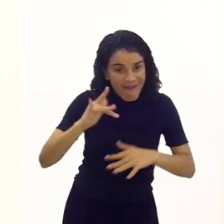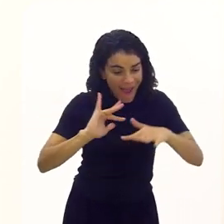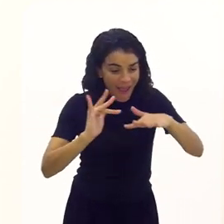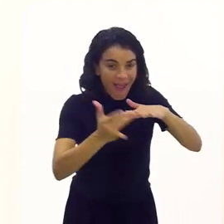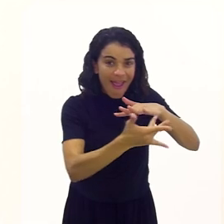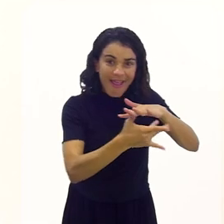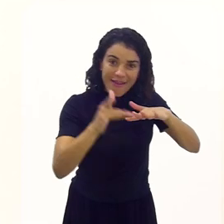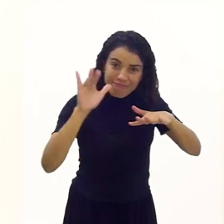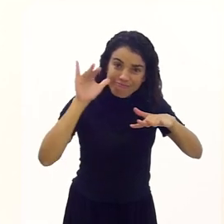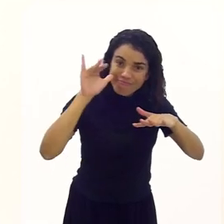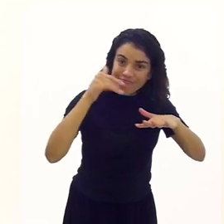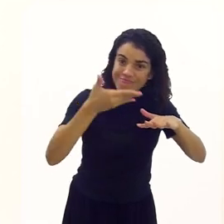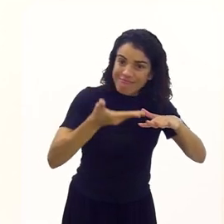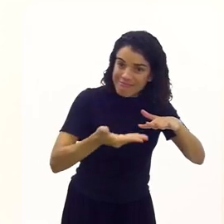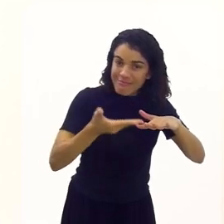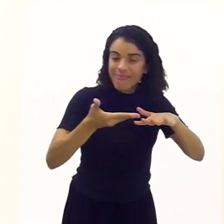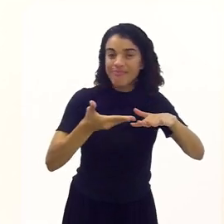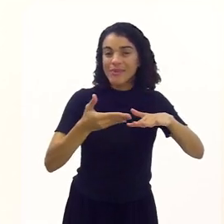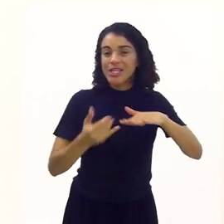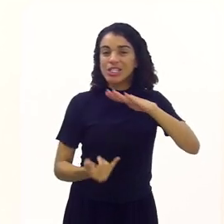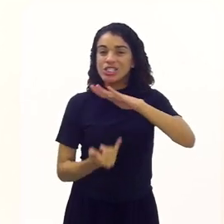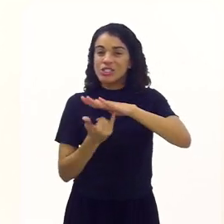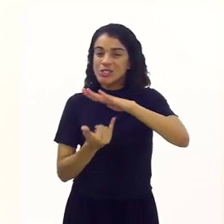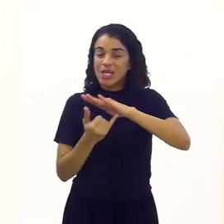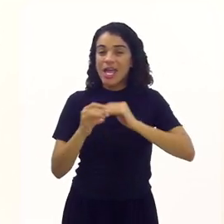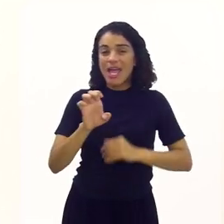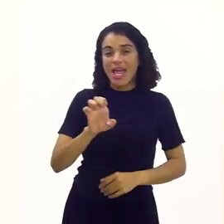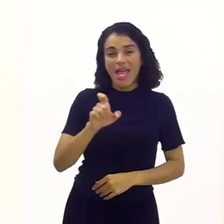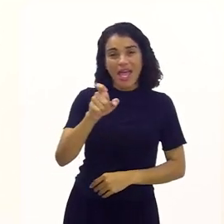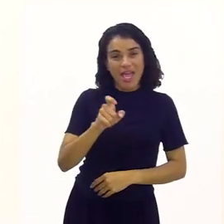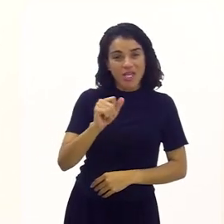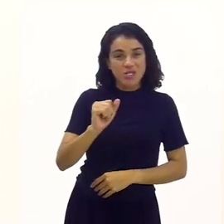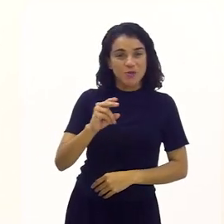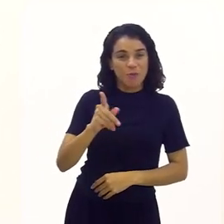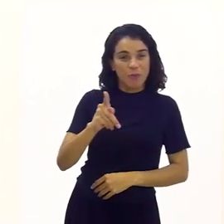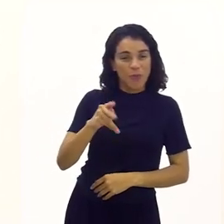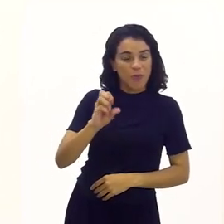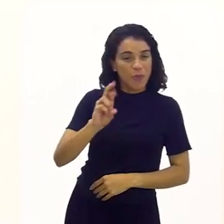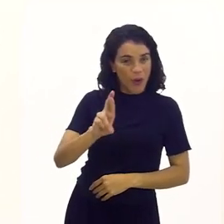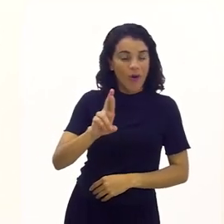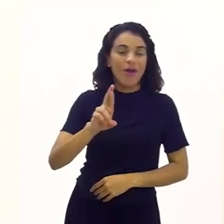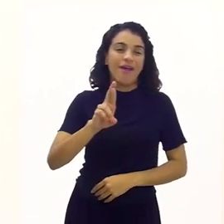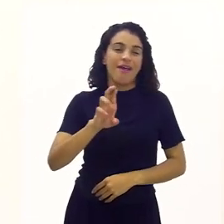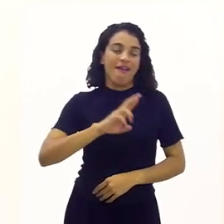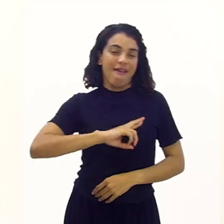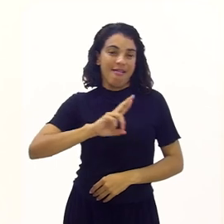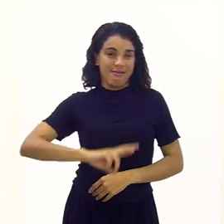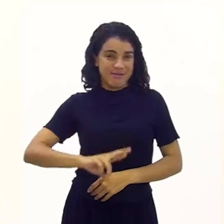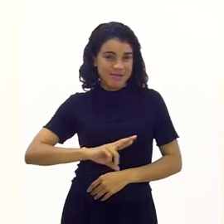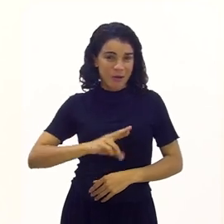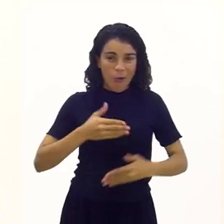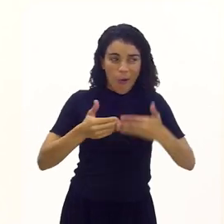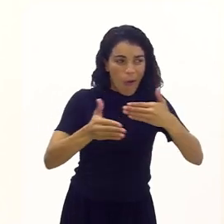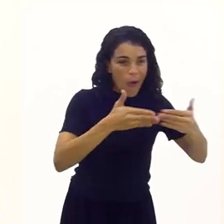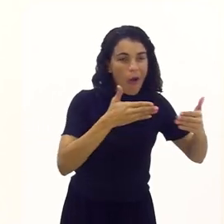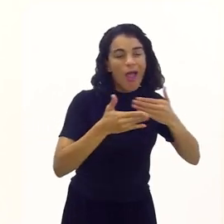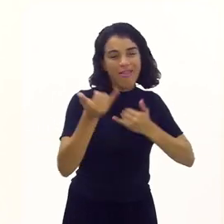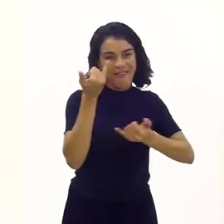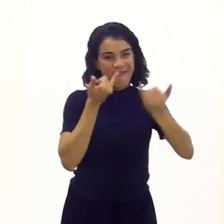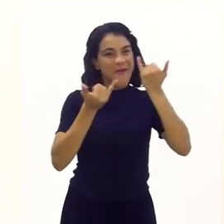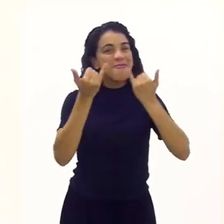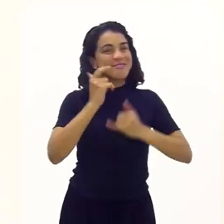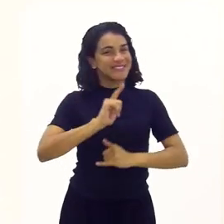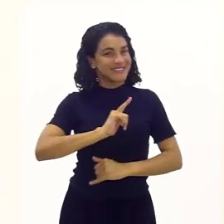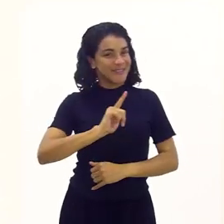redes sociais do Instituto Expo Religião, qualquer uma delas e você vai encontrar a informação.